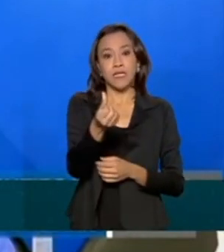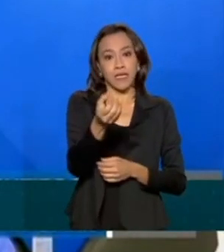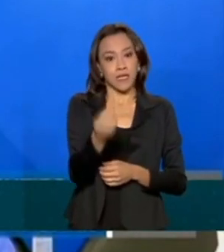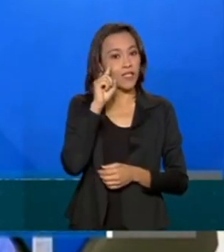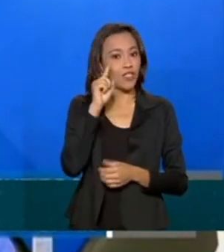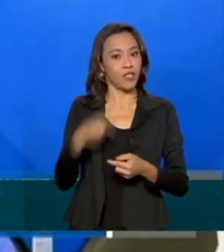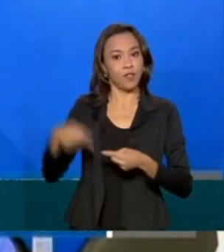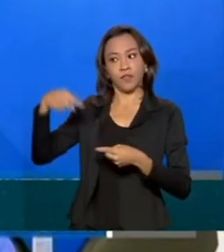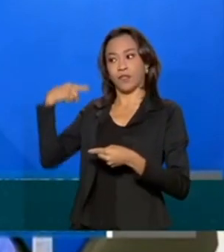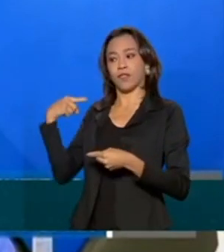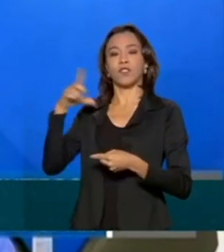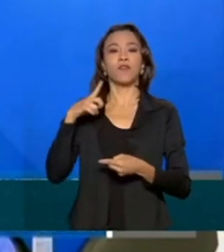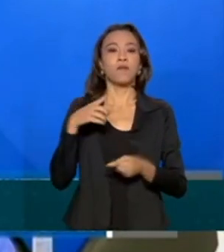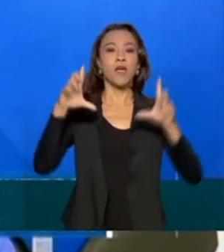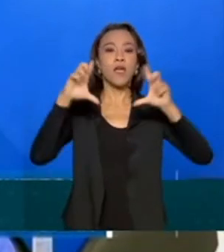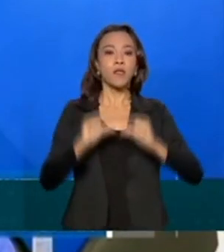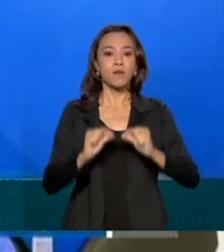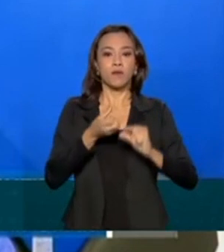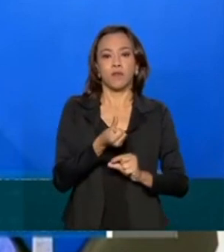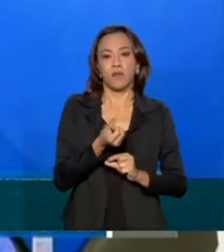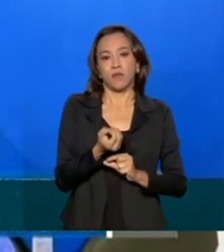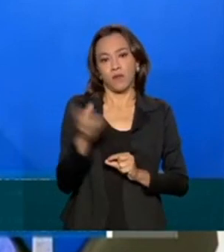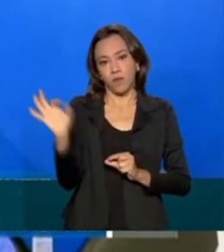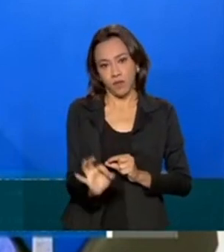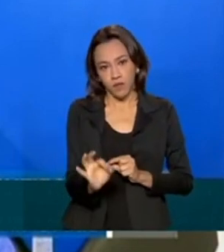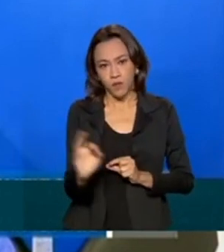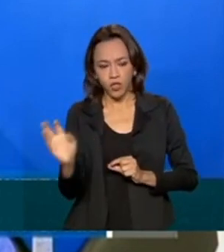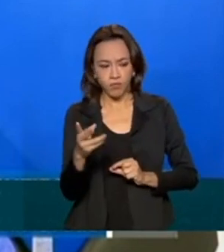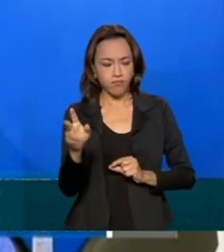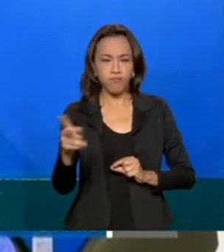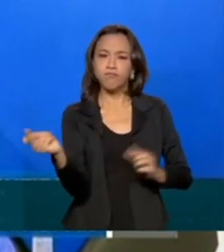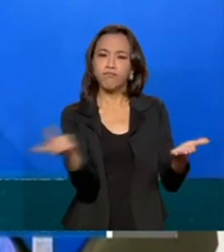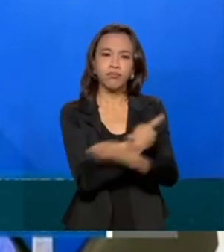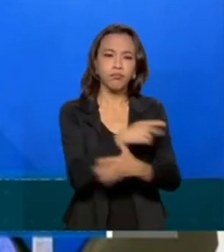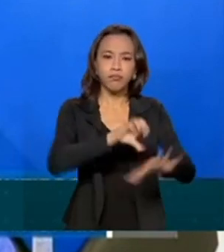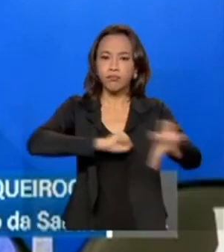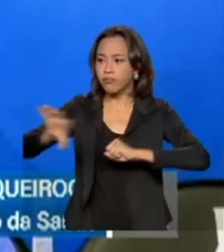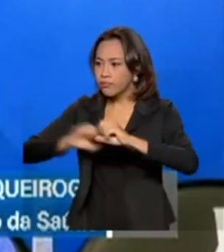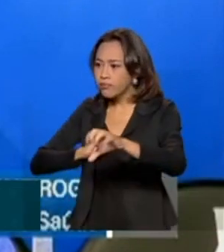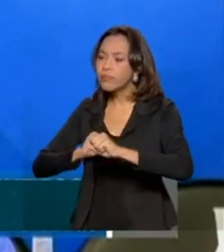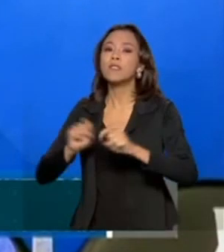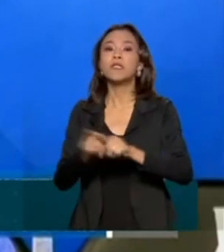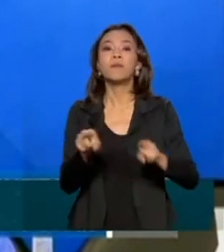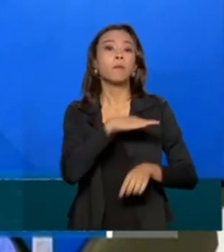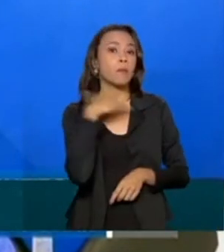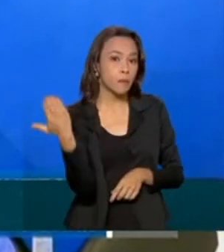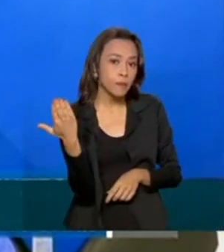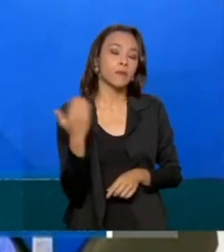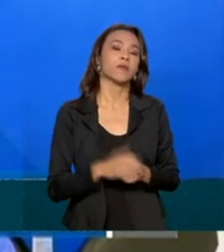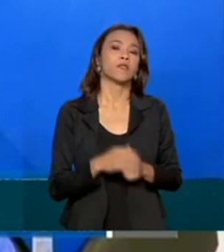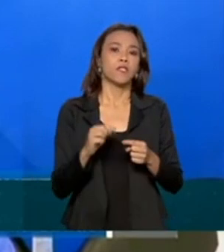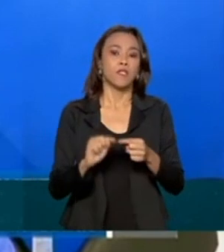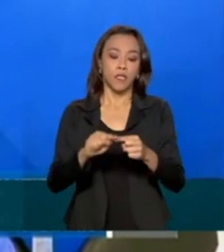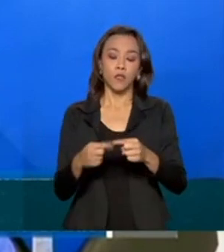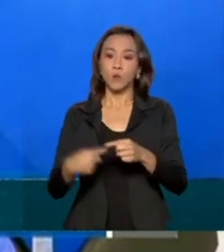de aproximadamente 60% no número de casos e no número de óbitos. E nos últimos